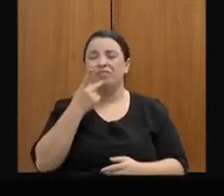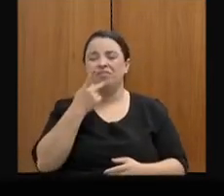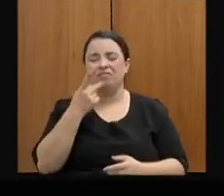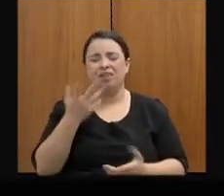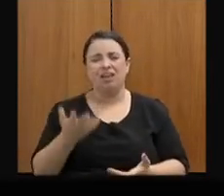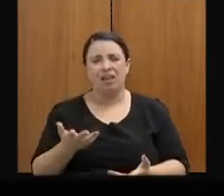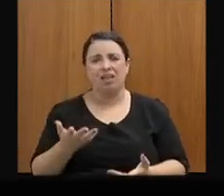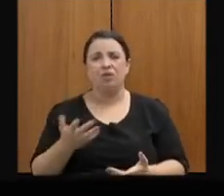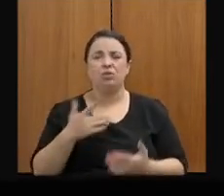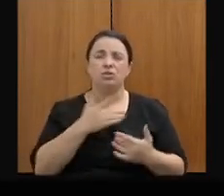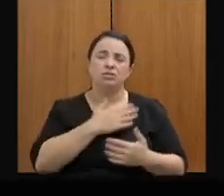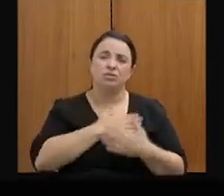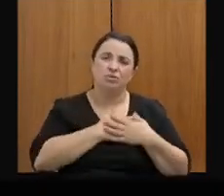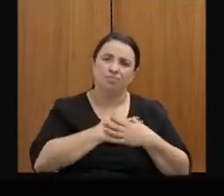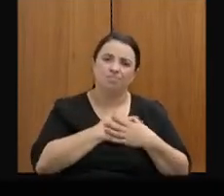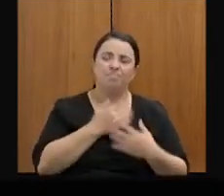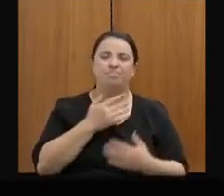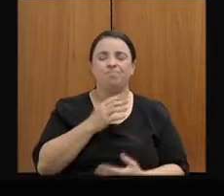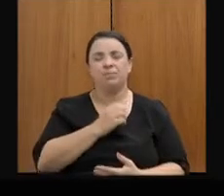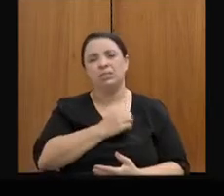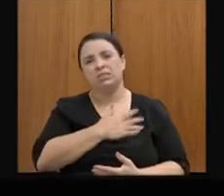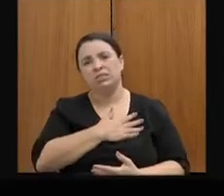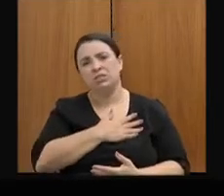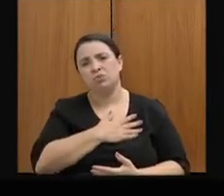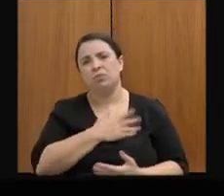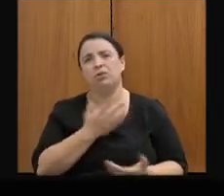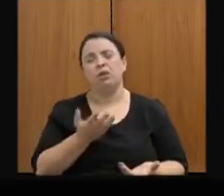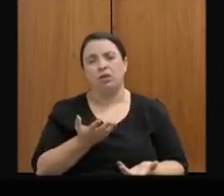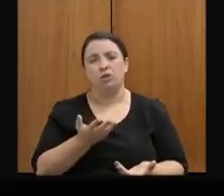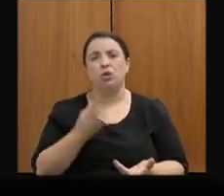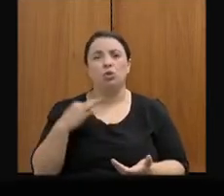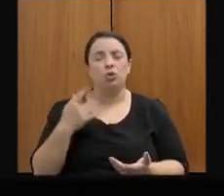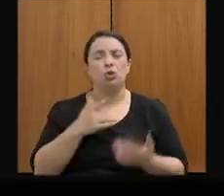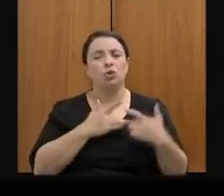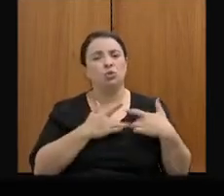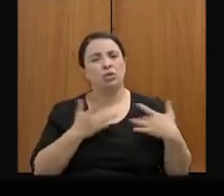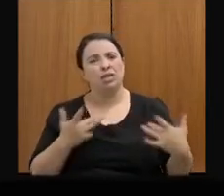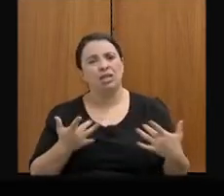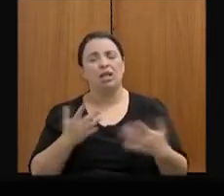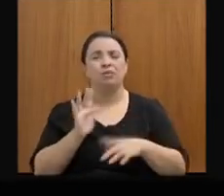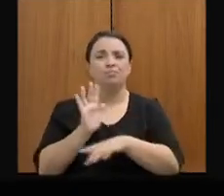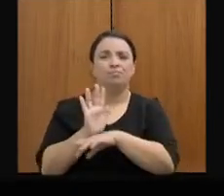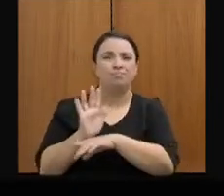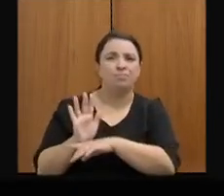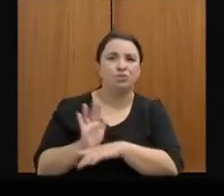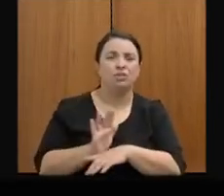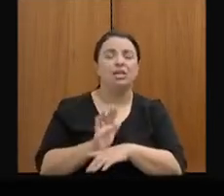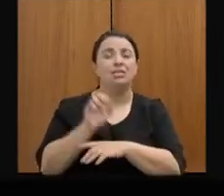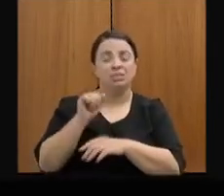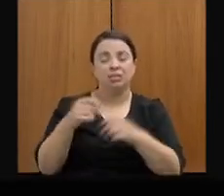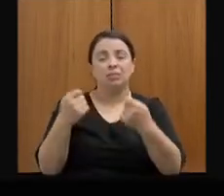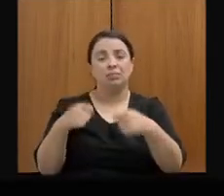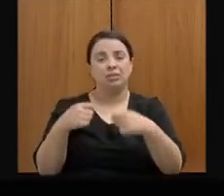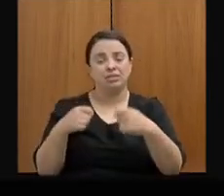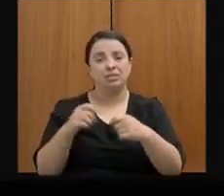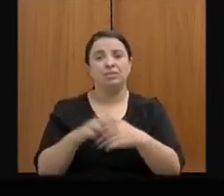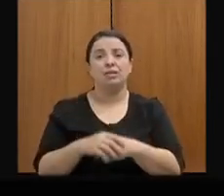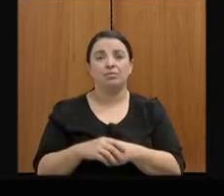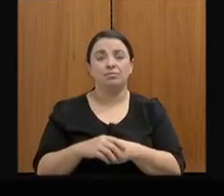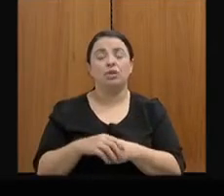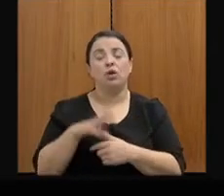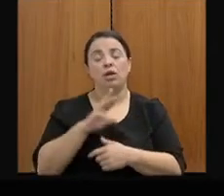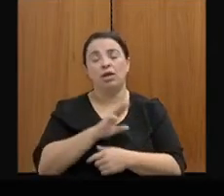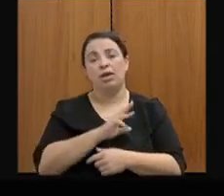a nossa disponibilidade para o que for preciso. Falo como vice-líder também, em nome do governo,